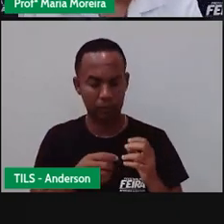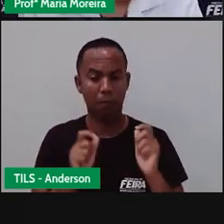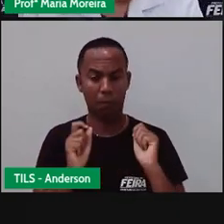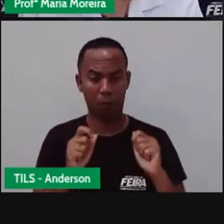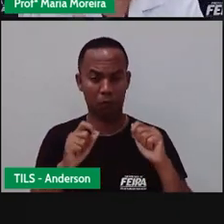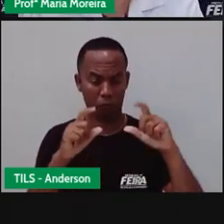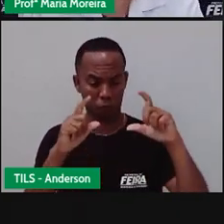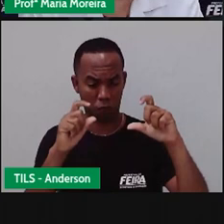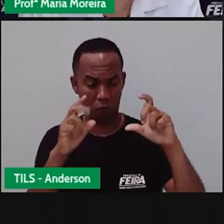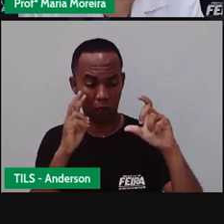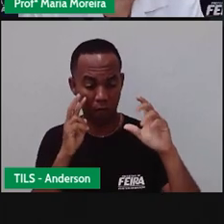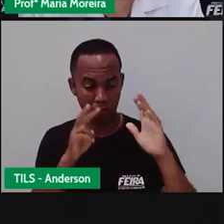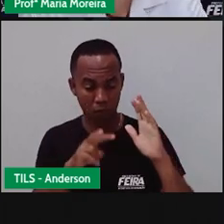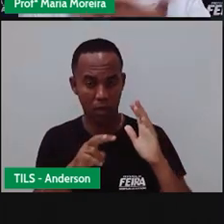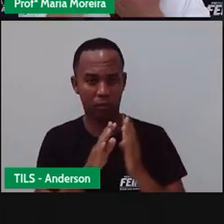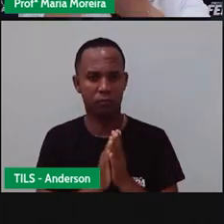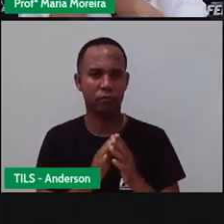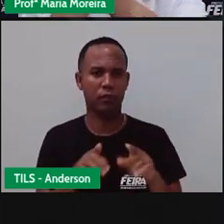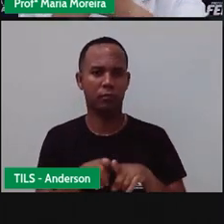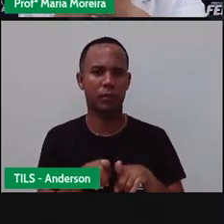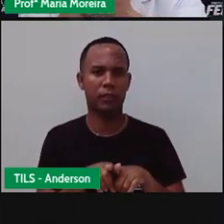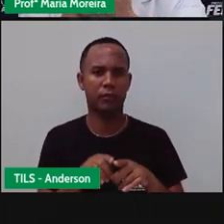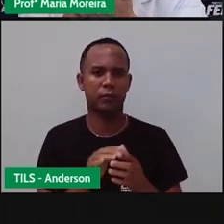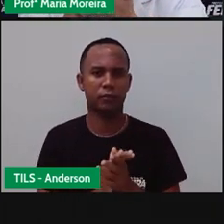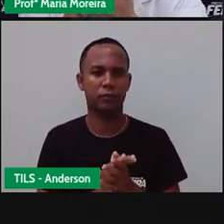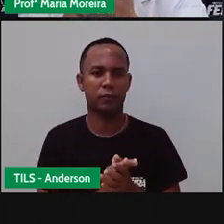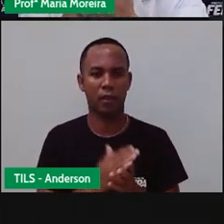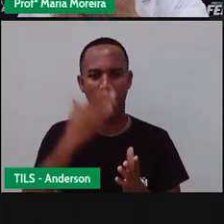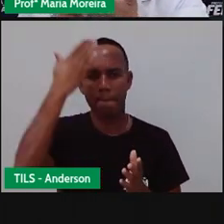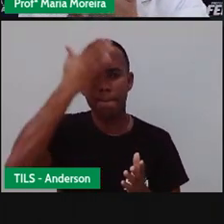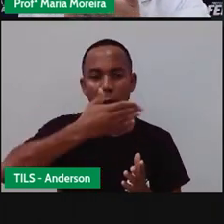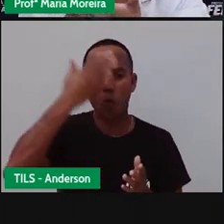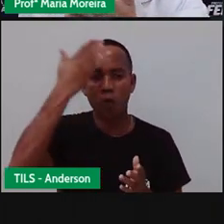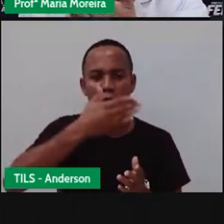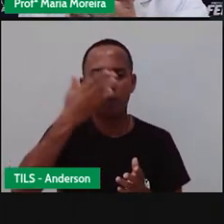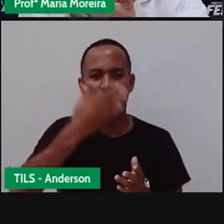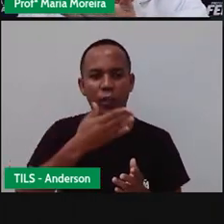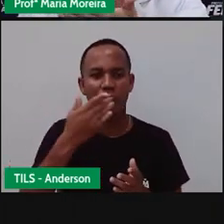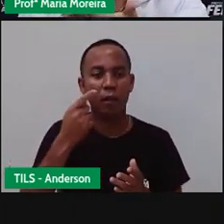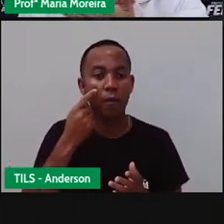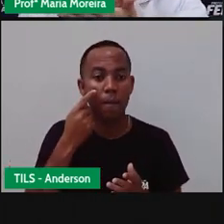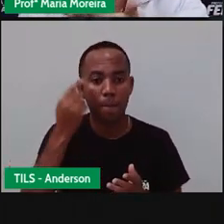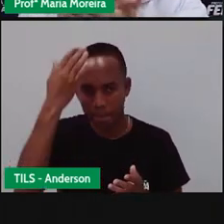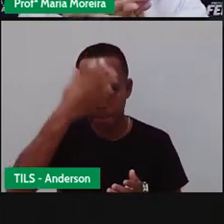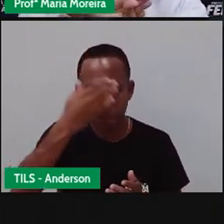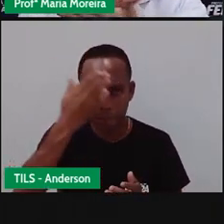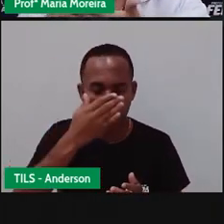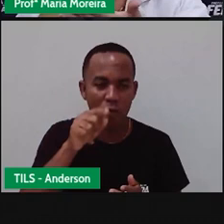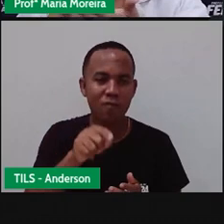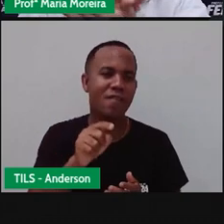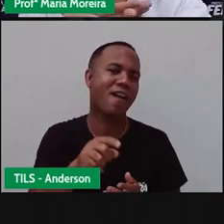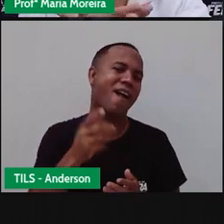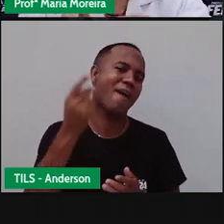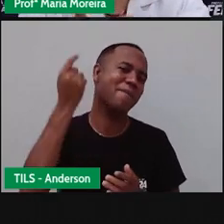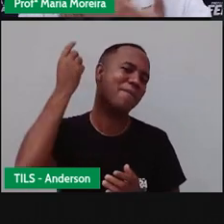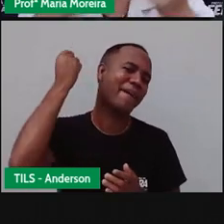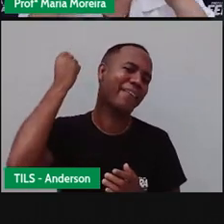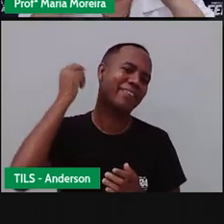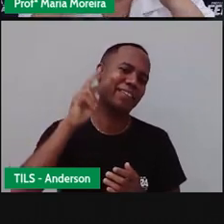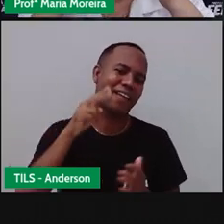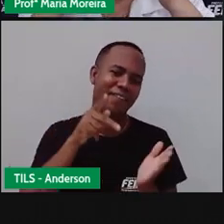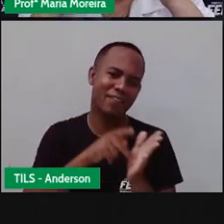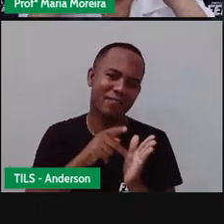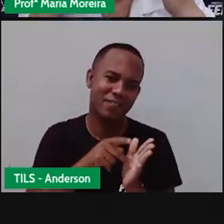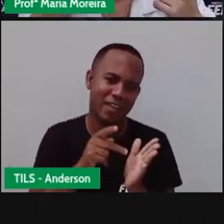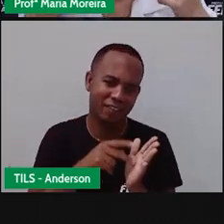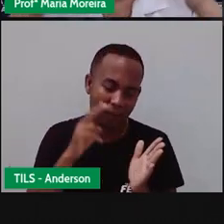ver. A partir do momento que ele traz uma foto e comprova, isso é o quê? Um vestígio concreto, porque eu